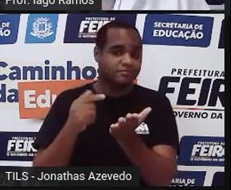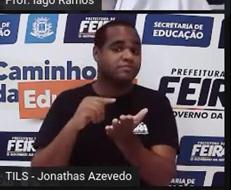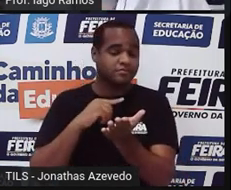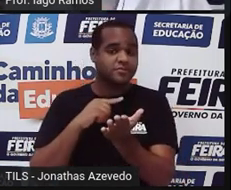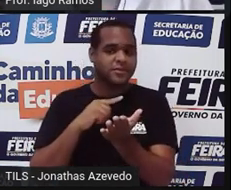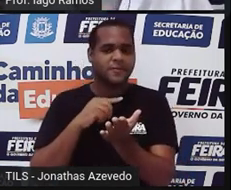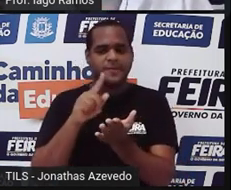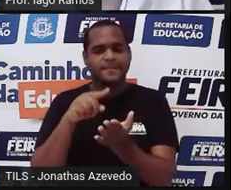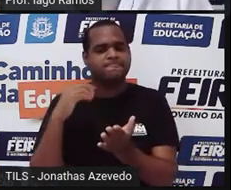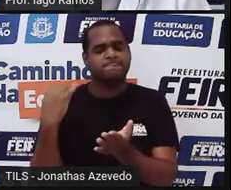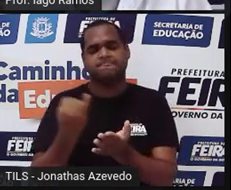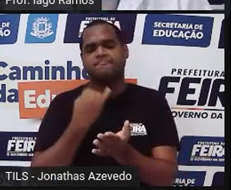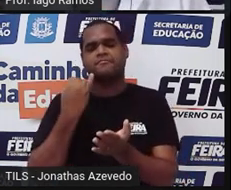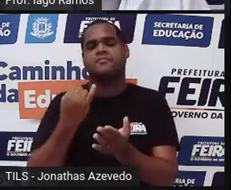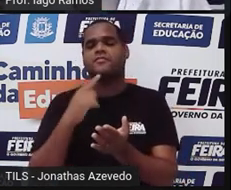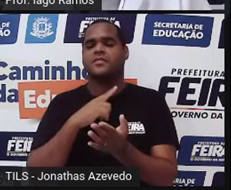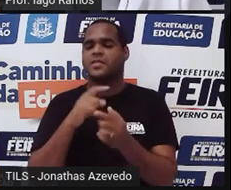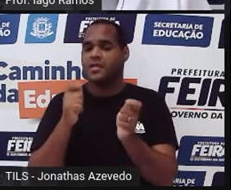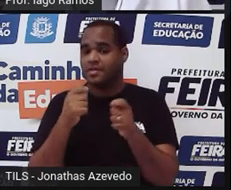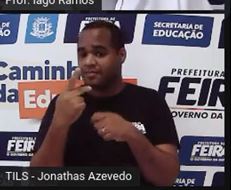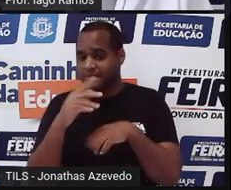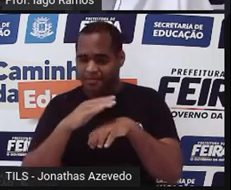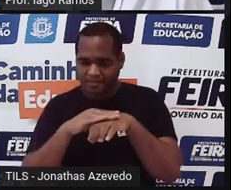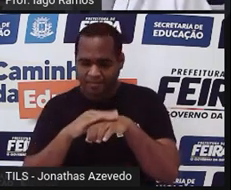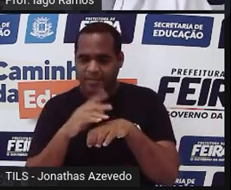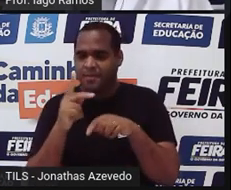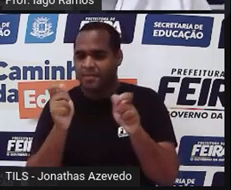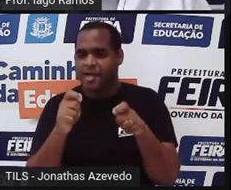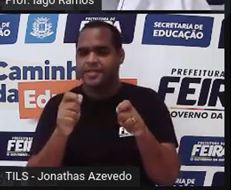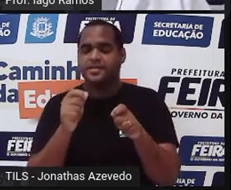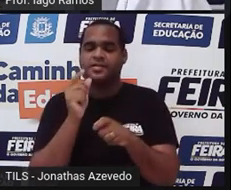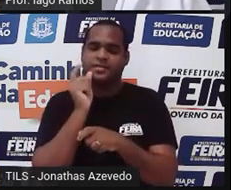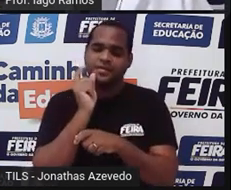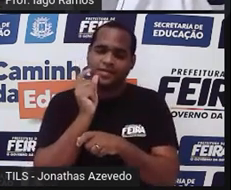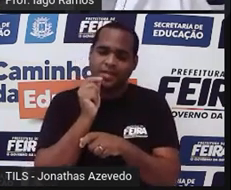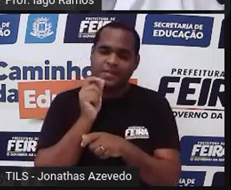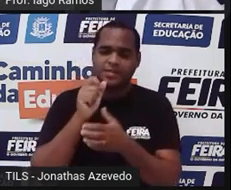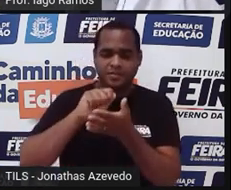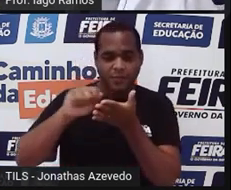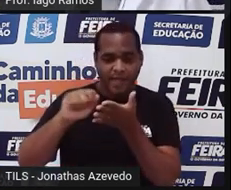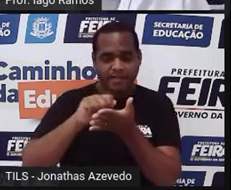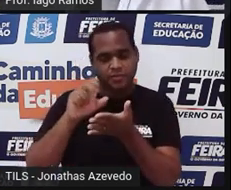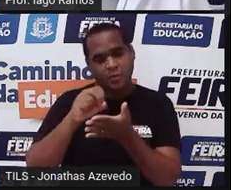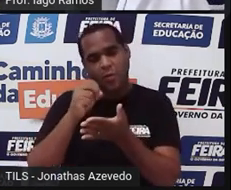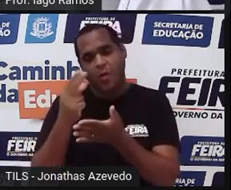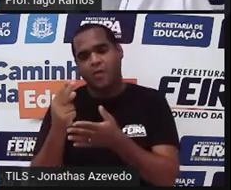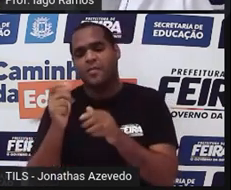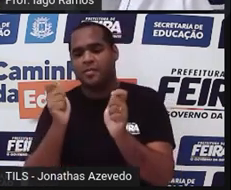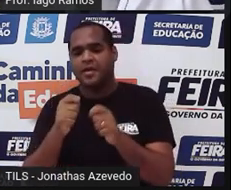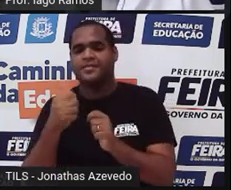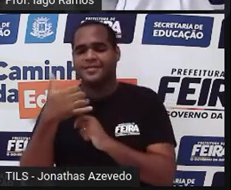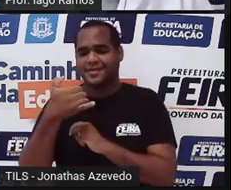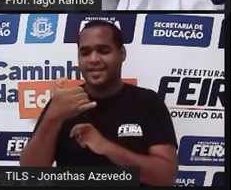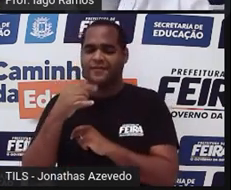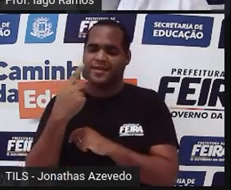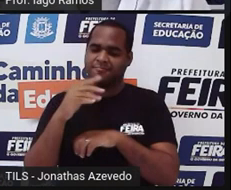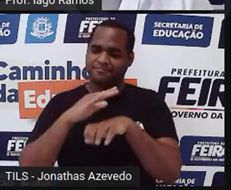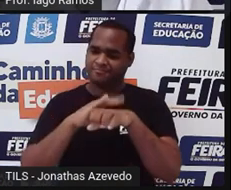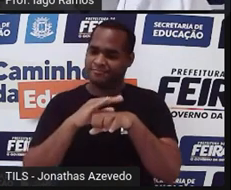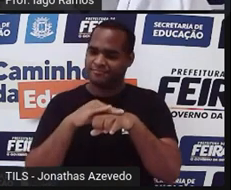régua vai ser importante, caso você tenha aí. Lápis e borracha, né? Ou até caneta, se você preferir, tá bom? Então,